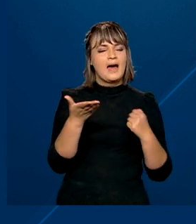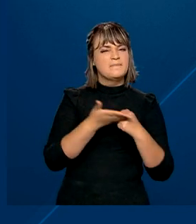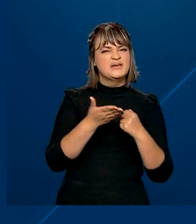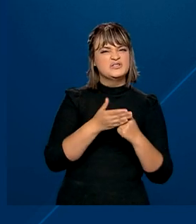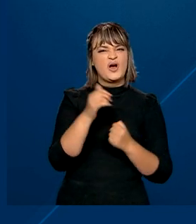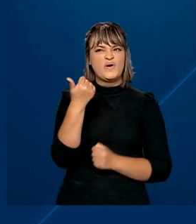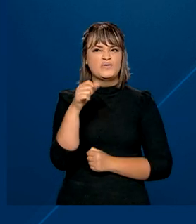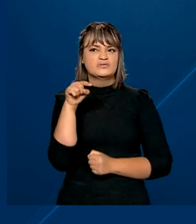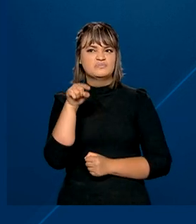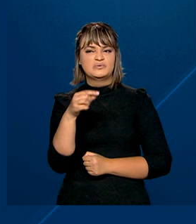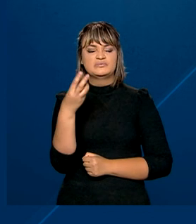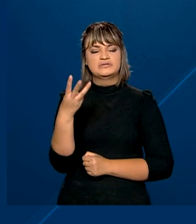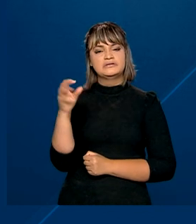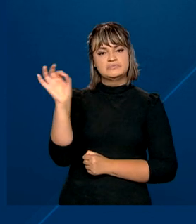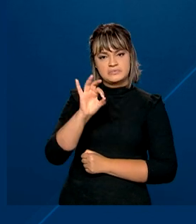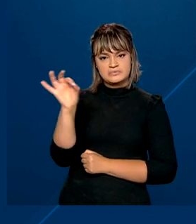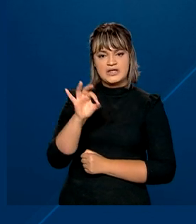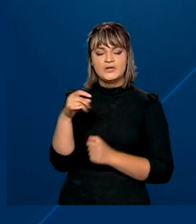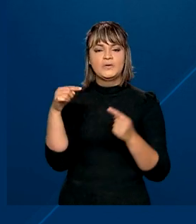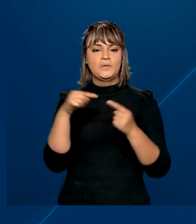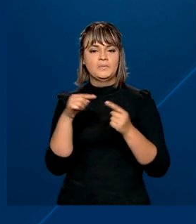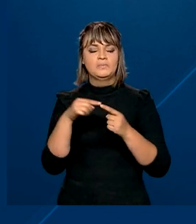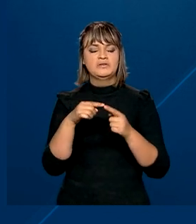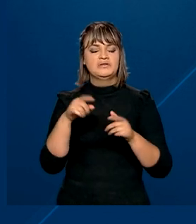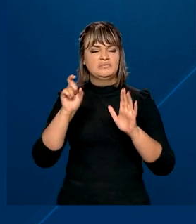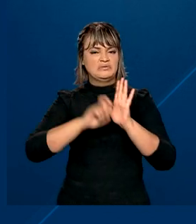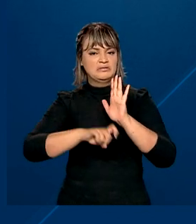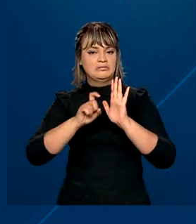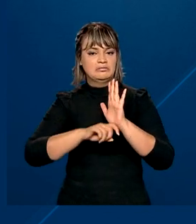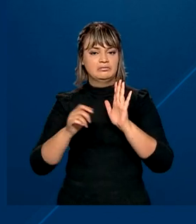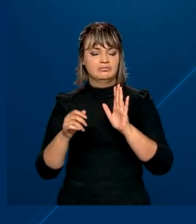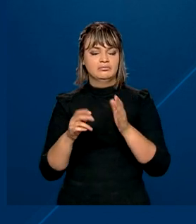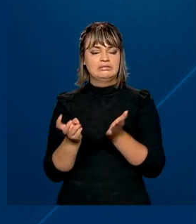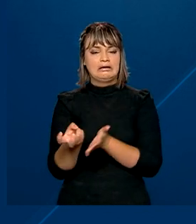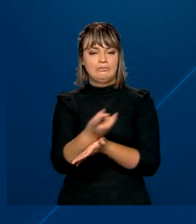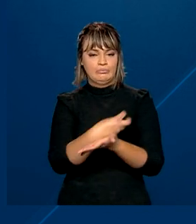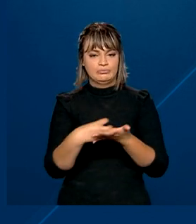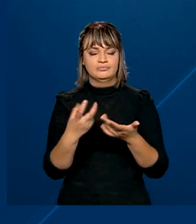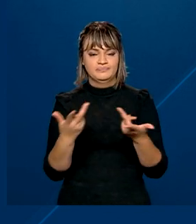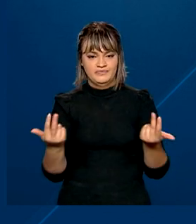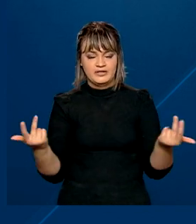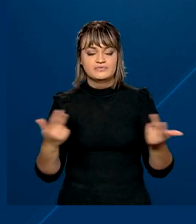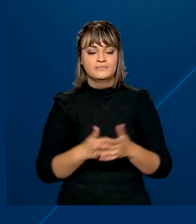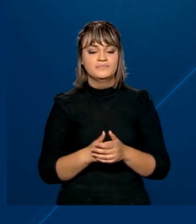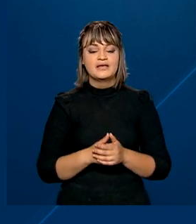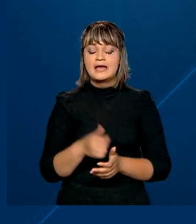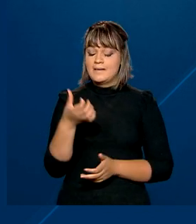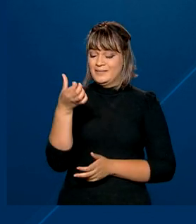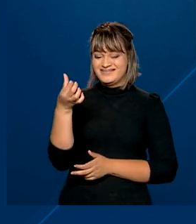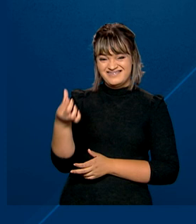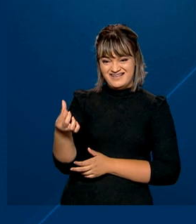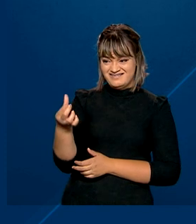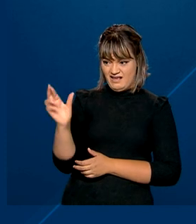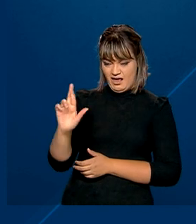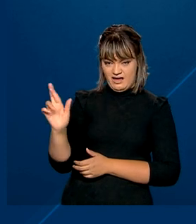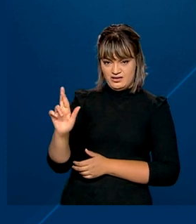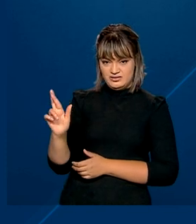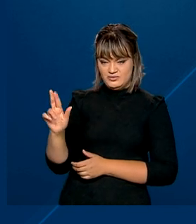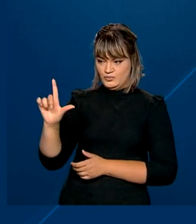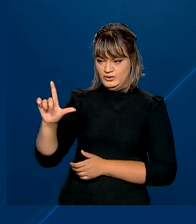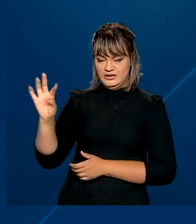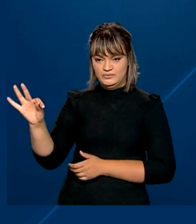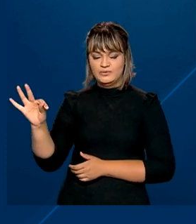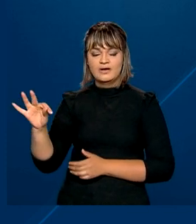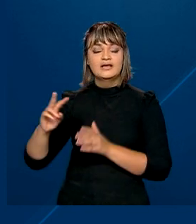11,3% são de carga tributária federal. Para um preço de R$,00 ao consumidor, isso